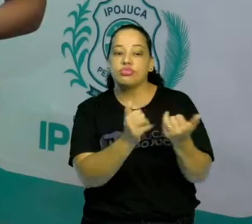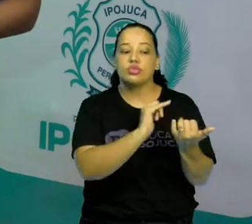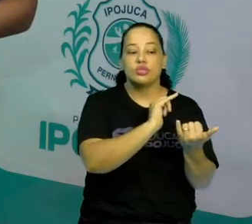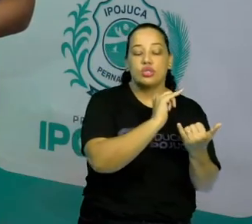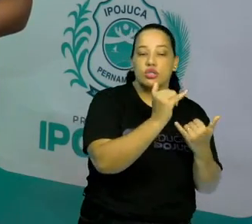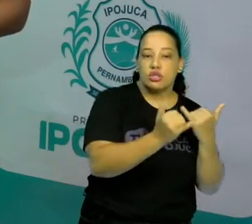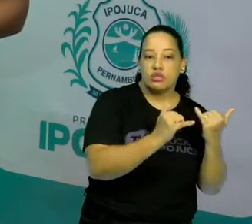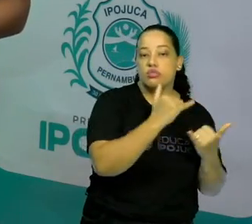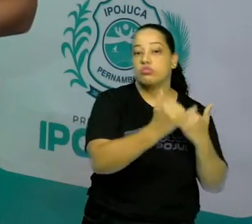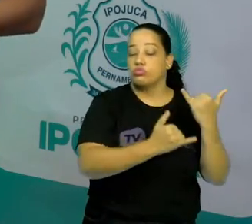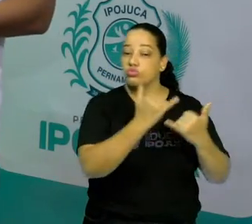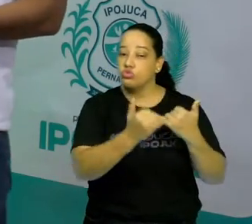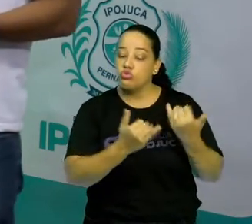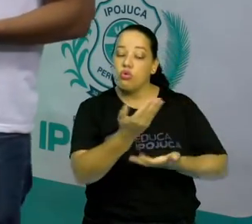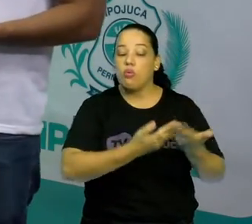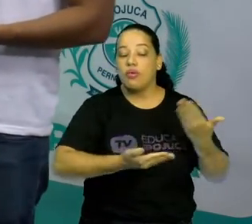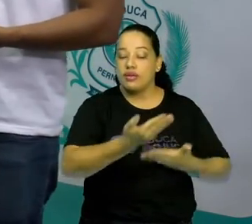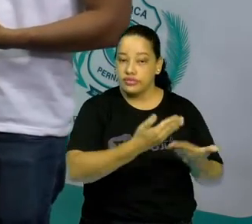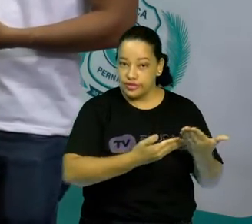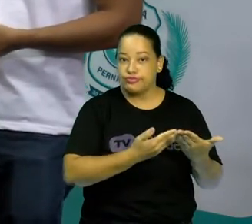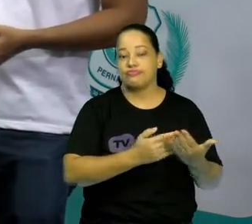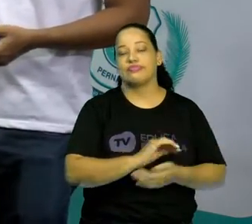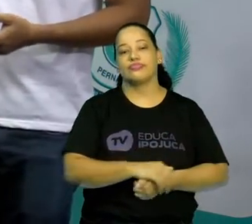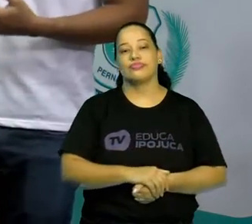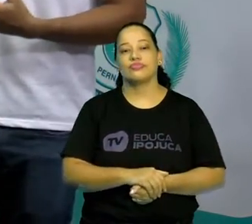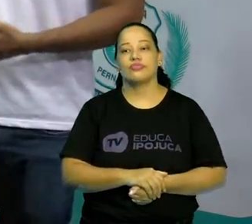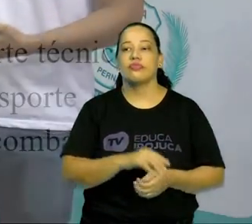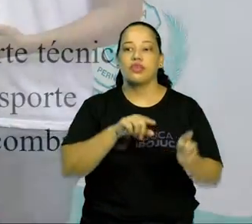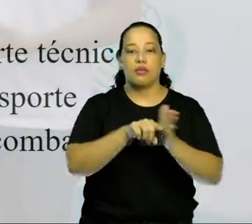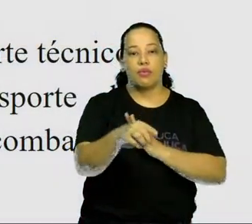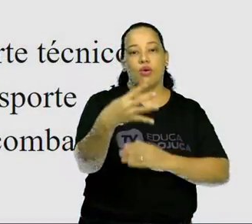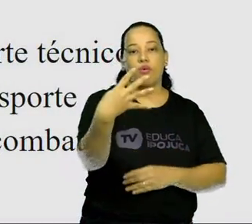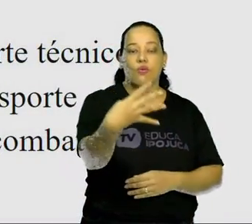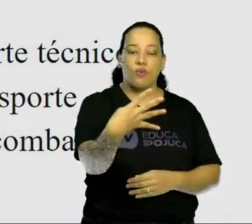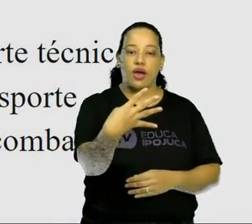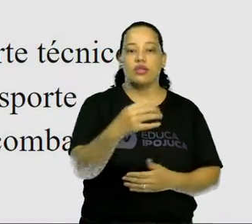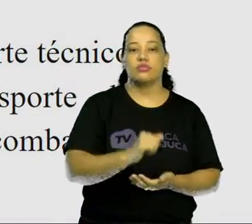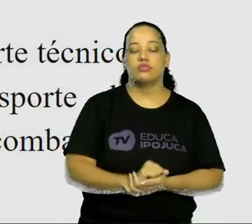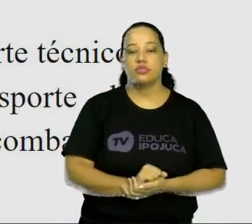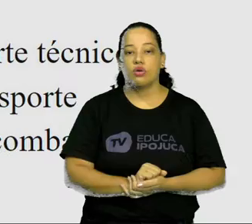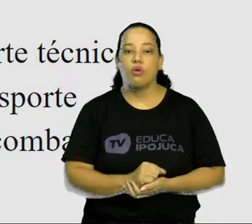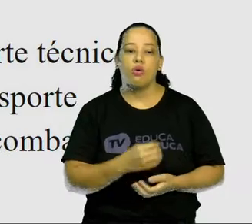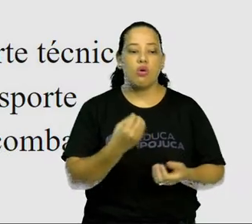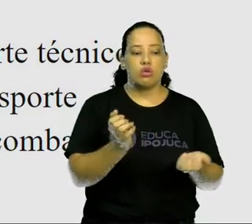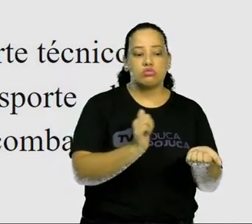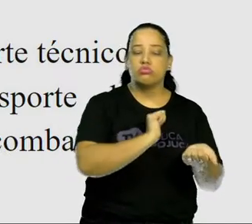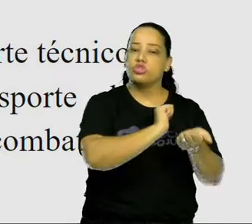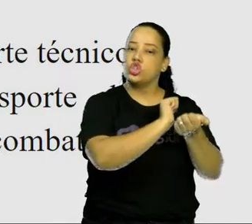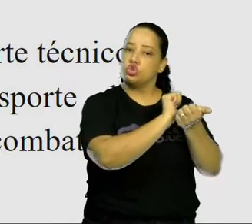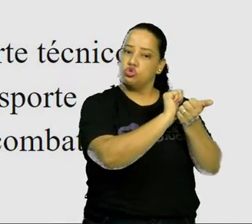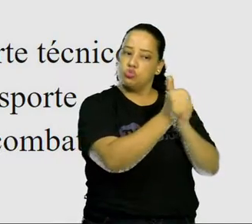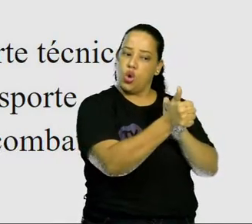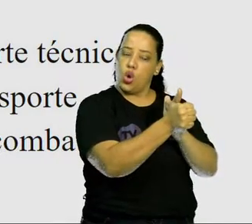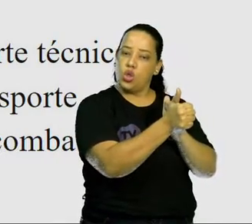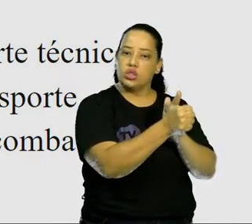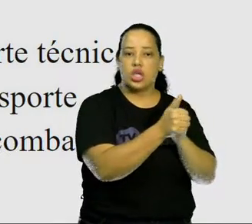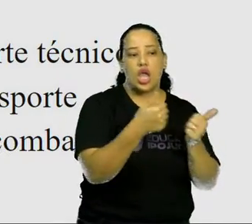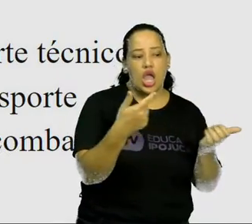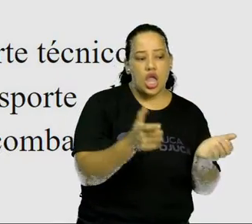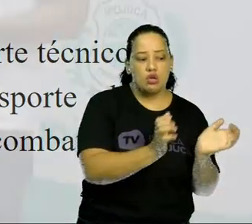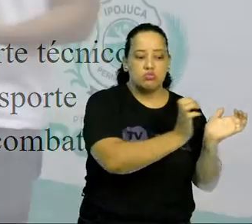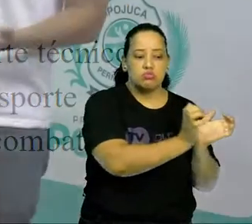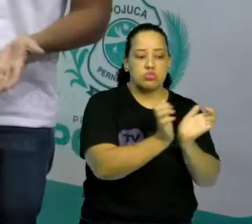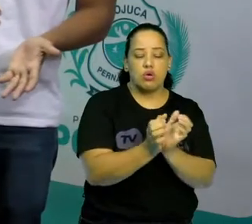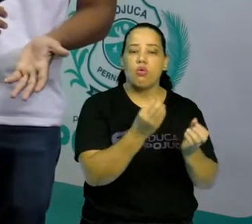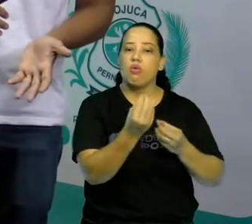cooperativos. Quarta pergunta, como se divide o esporte? O esporte, ele vai se dividir em esporte